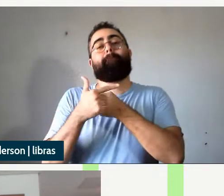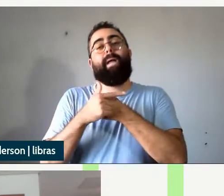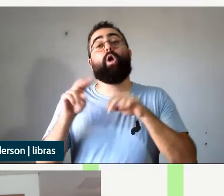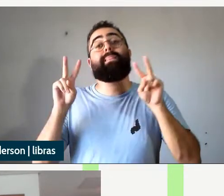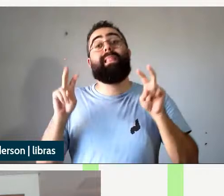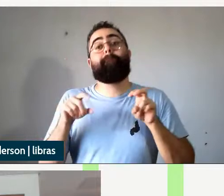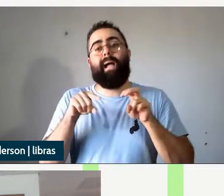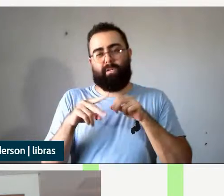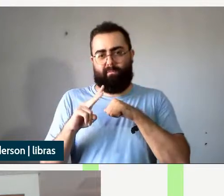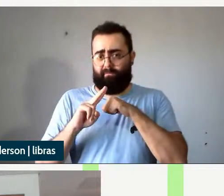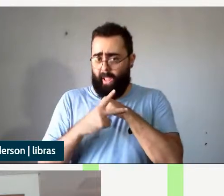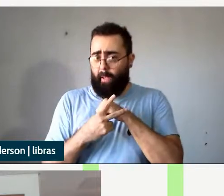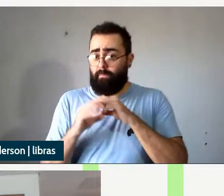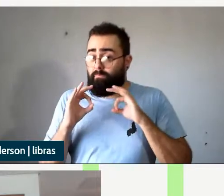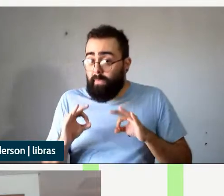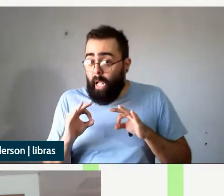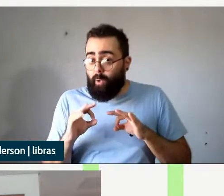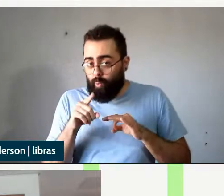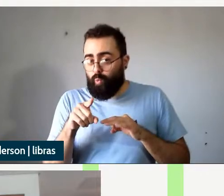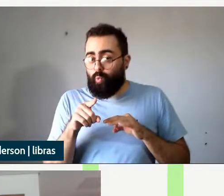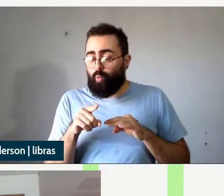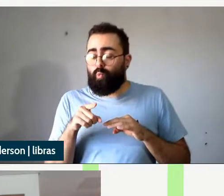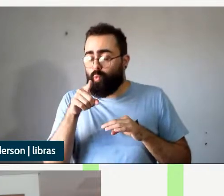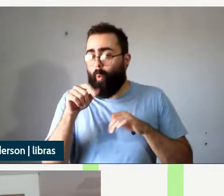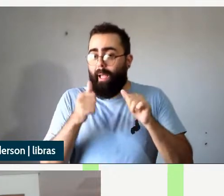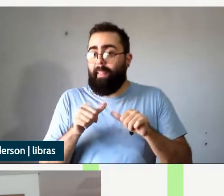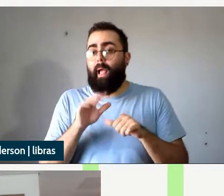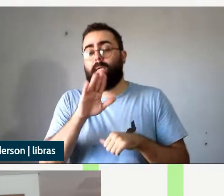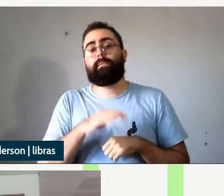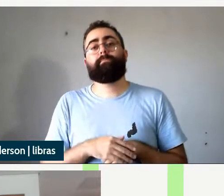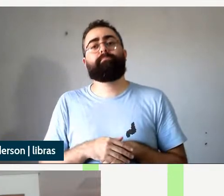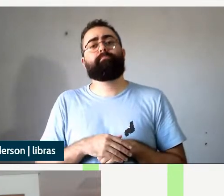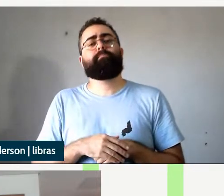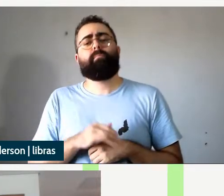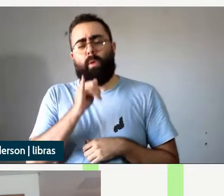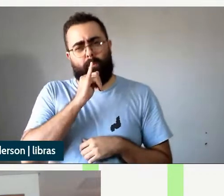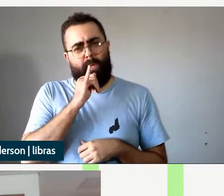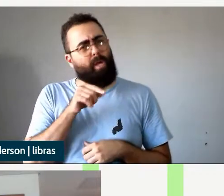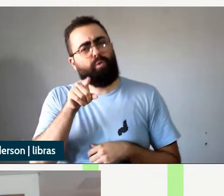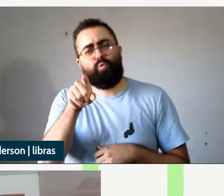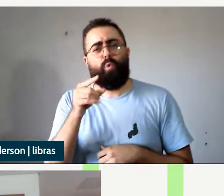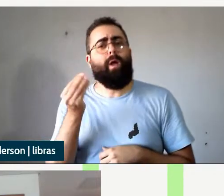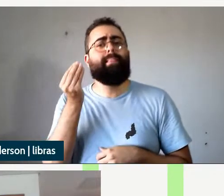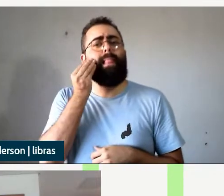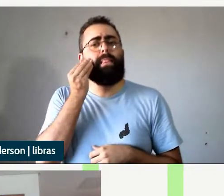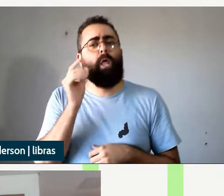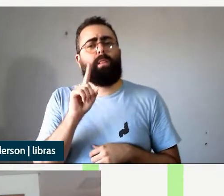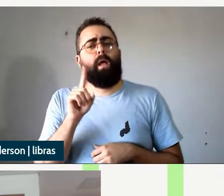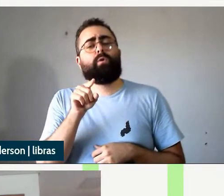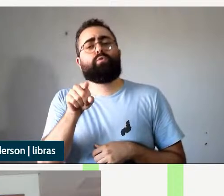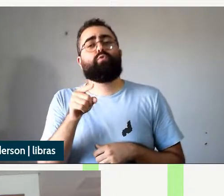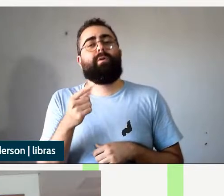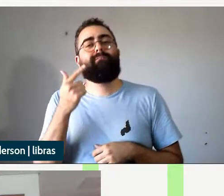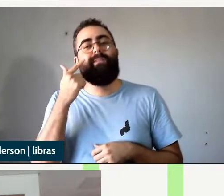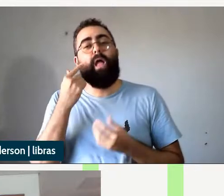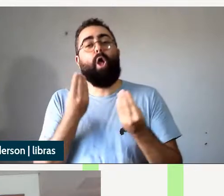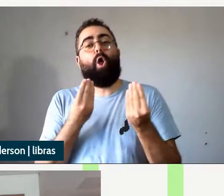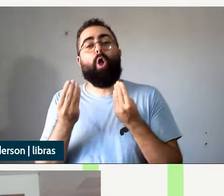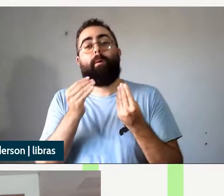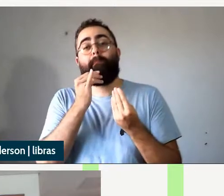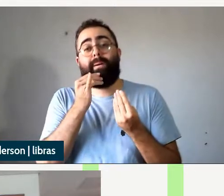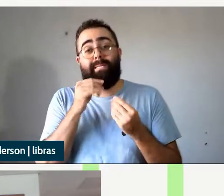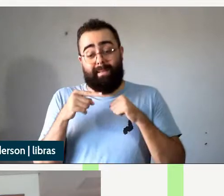eu queria te perguntar se tu não tentaste fazer uma análise de decomposição de predicados que talvez